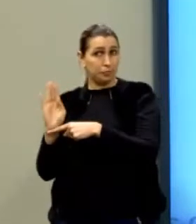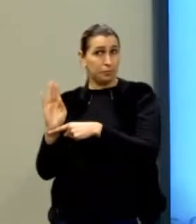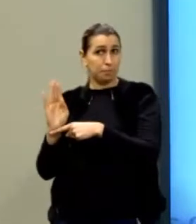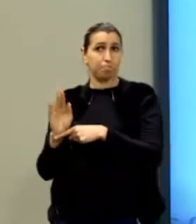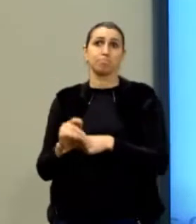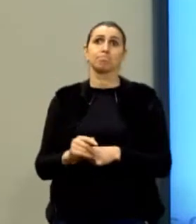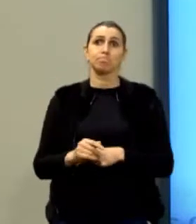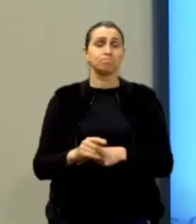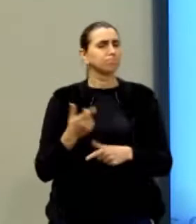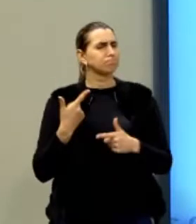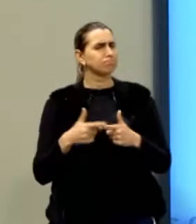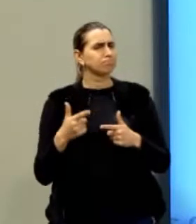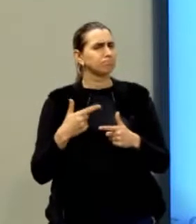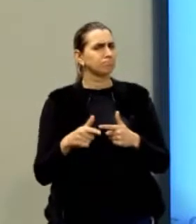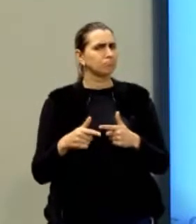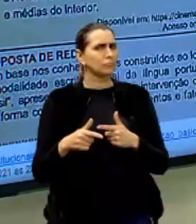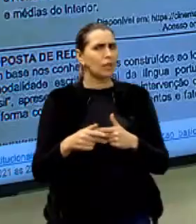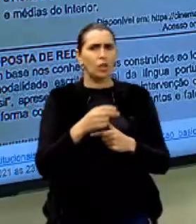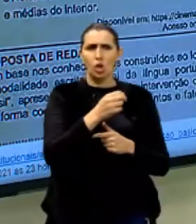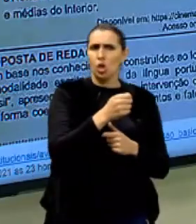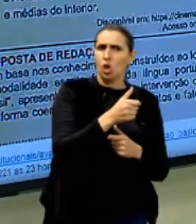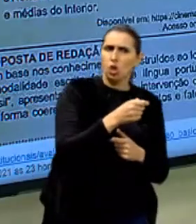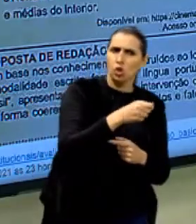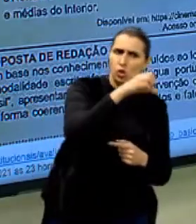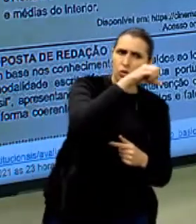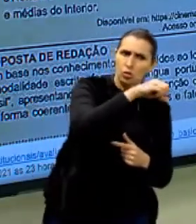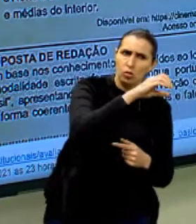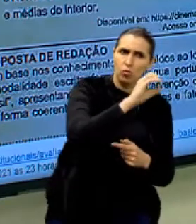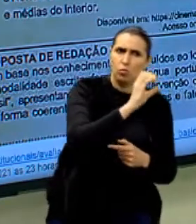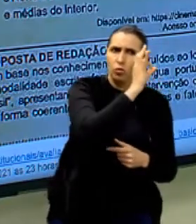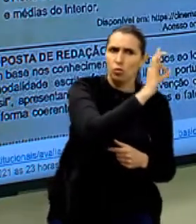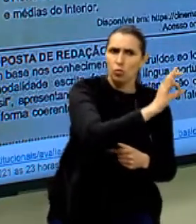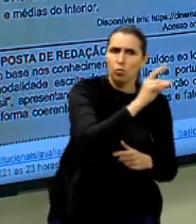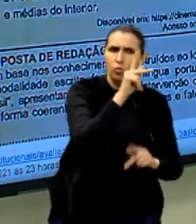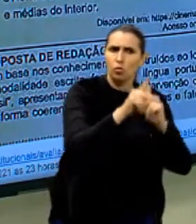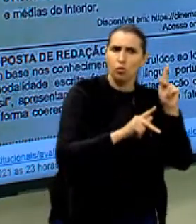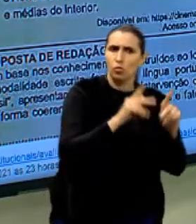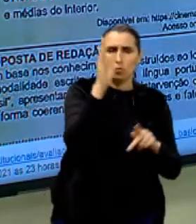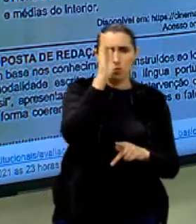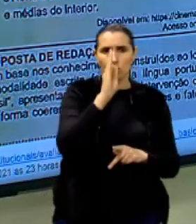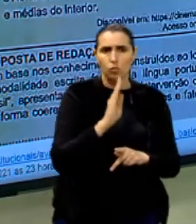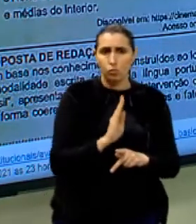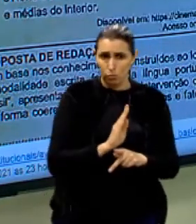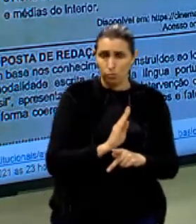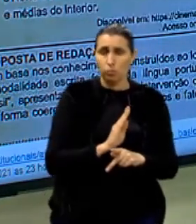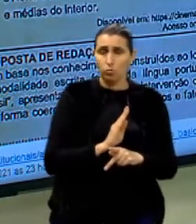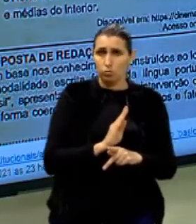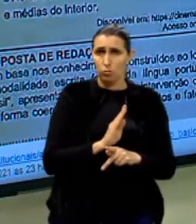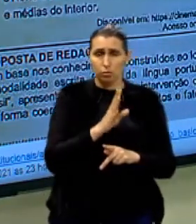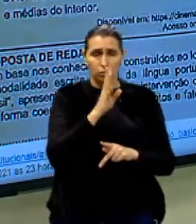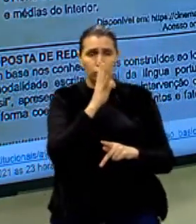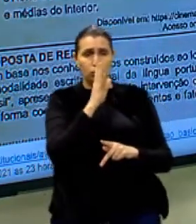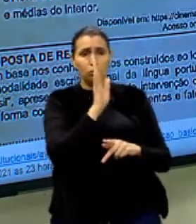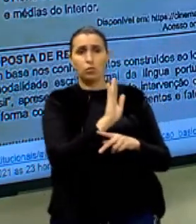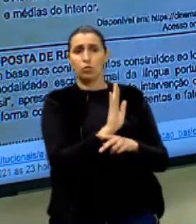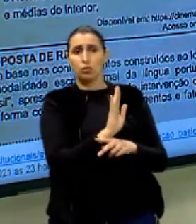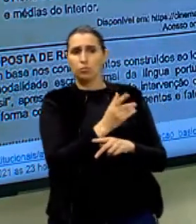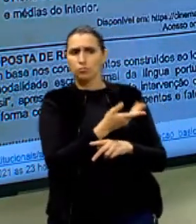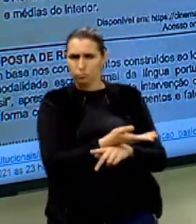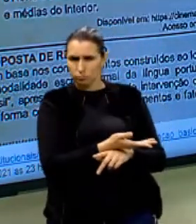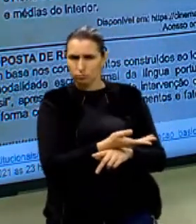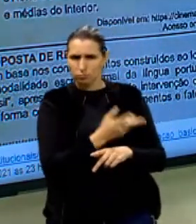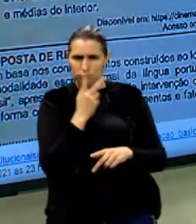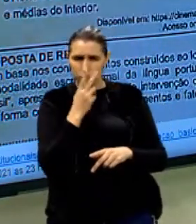um problema. Se quase 90% da população brasileira assiste filme